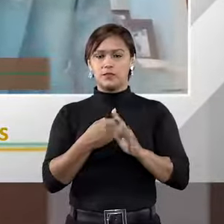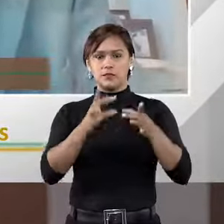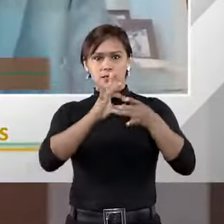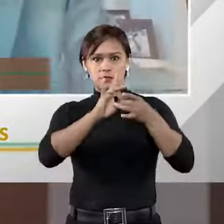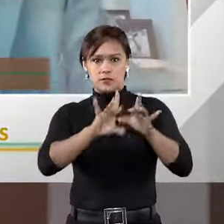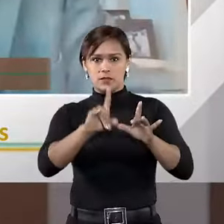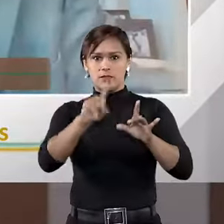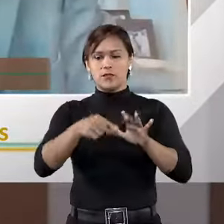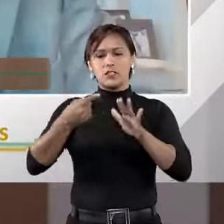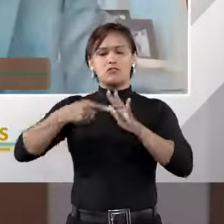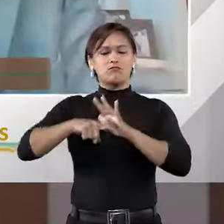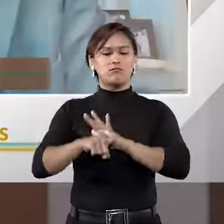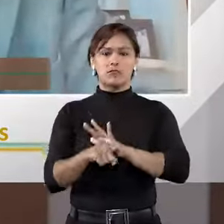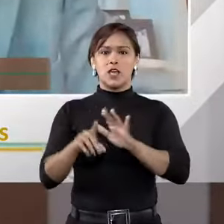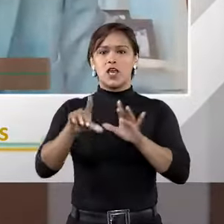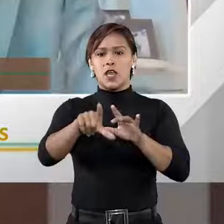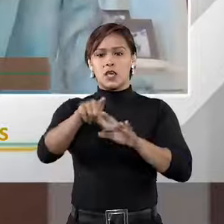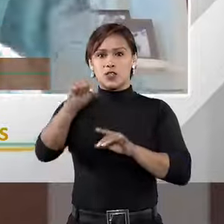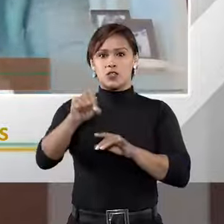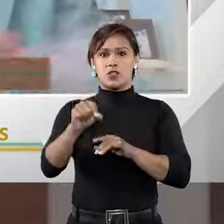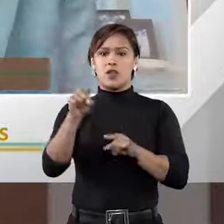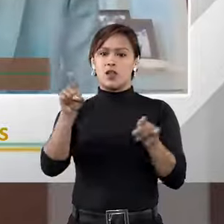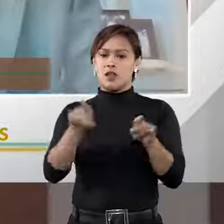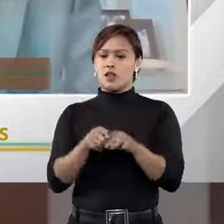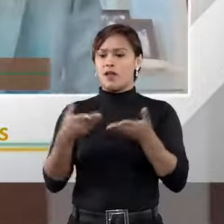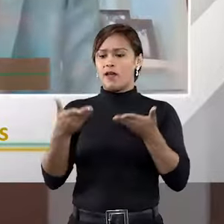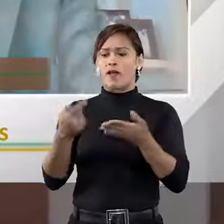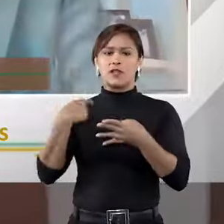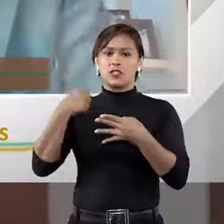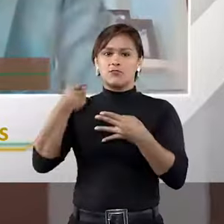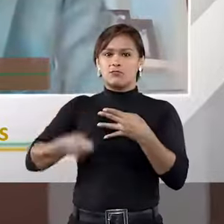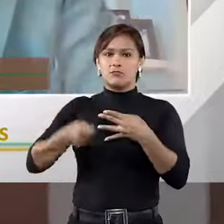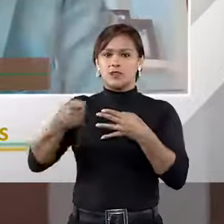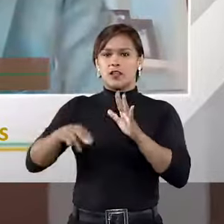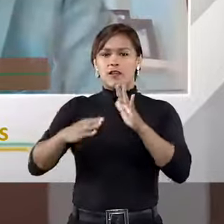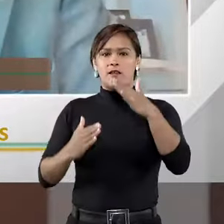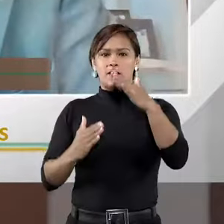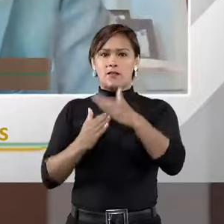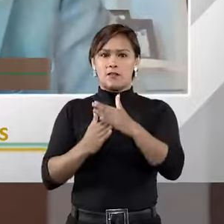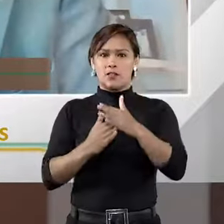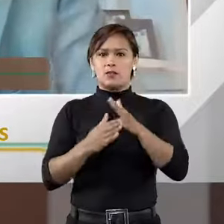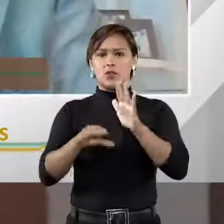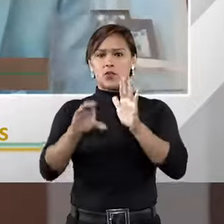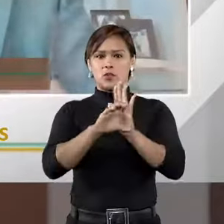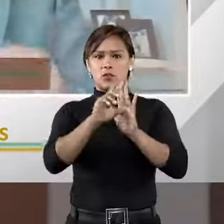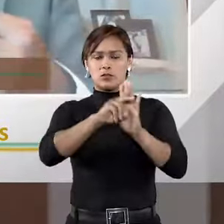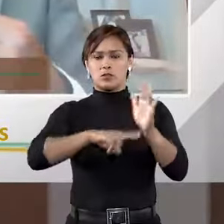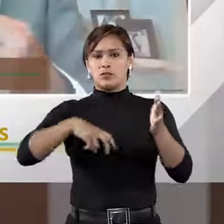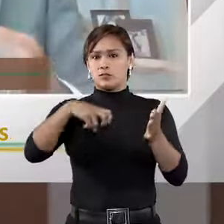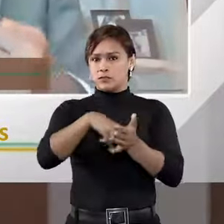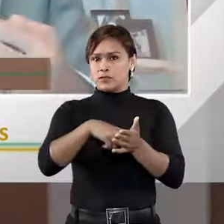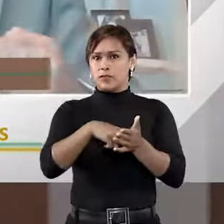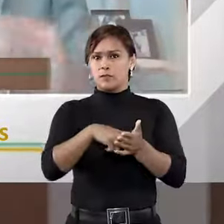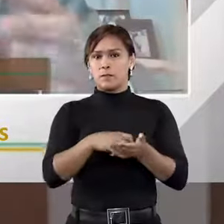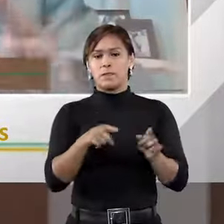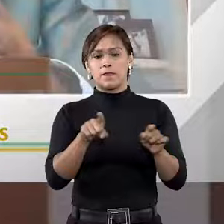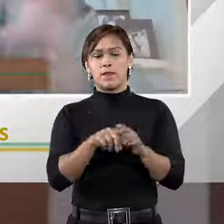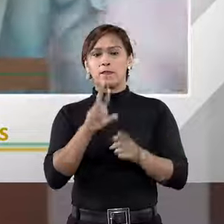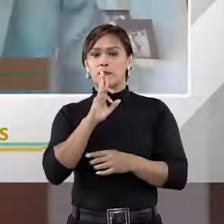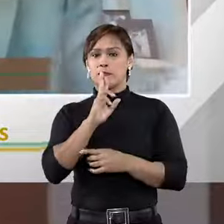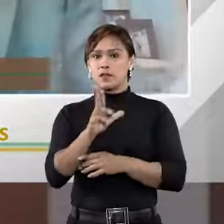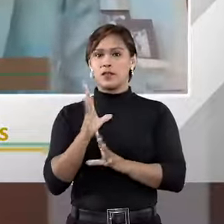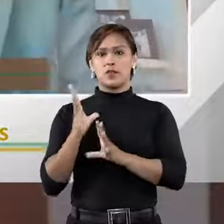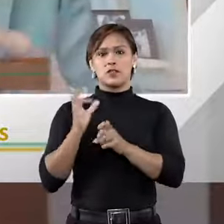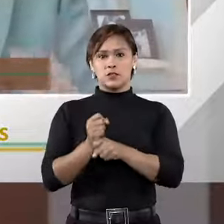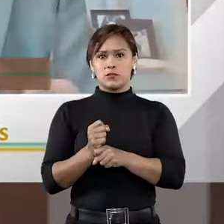e intencionalmente escolhi o Ricardo. Aqui eu já não vou poder aplicar a regra de impedimento do Código do Processo Civil. Então, a minha resposta,